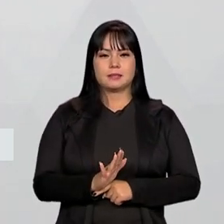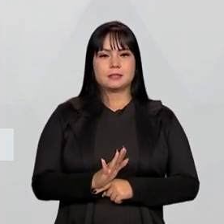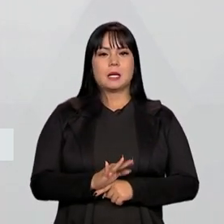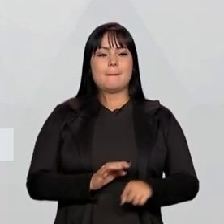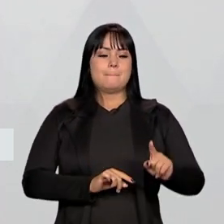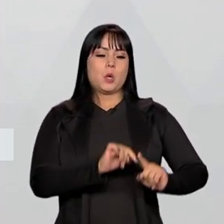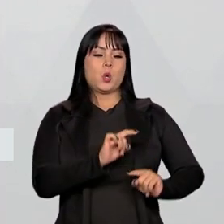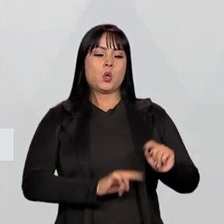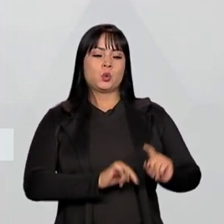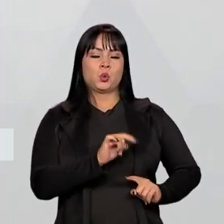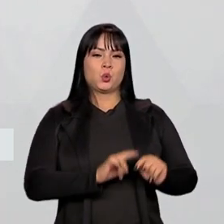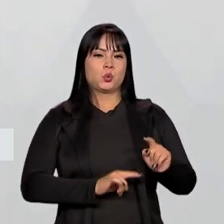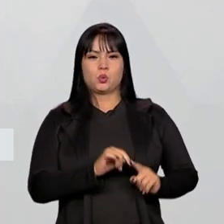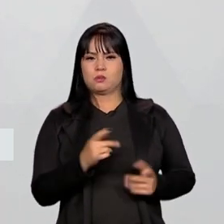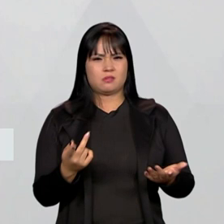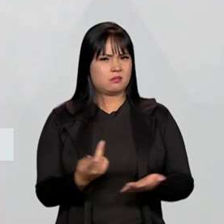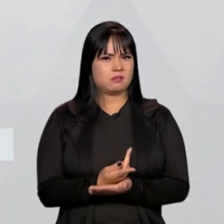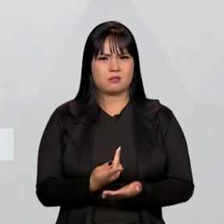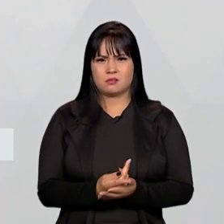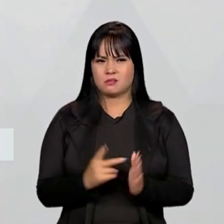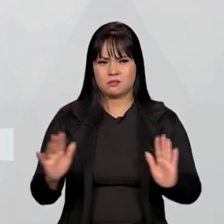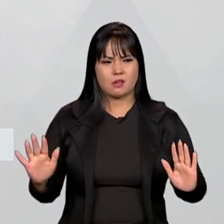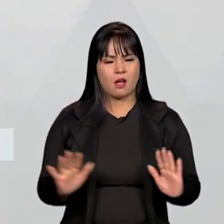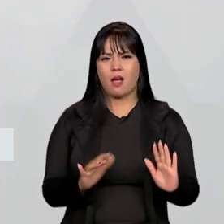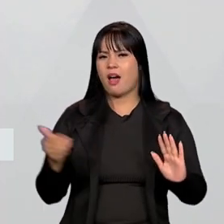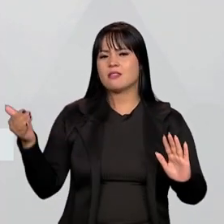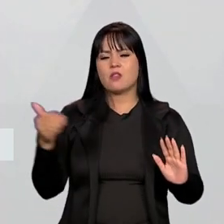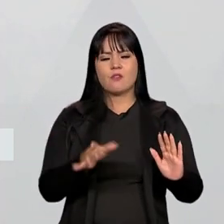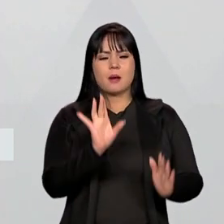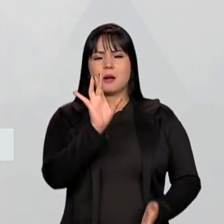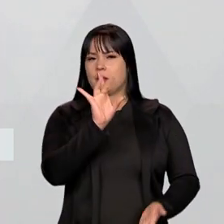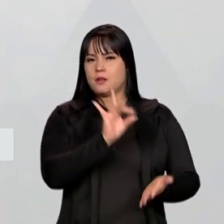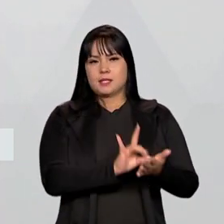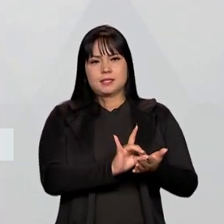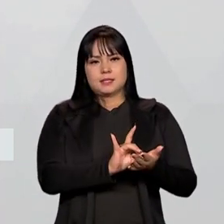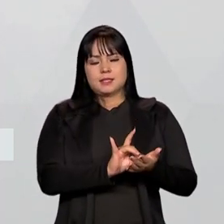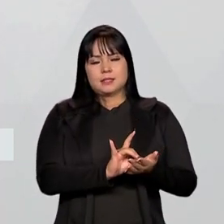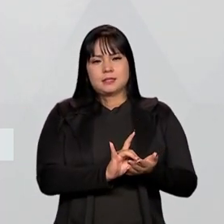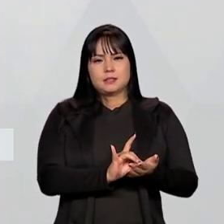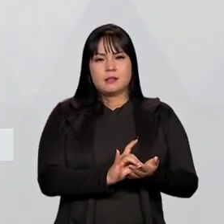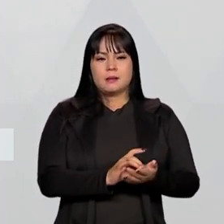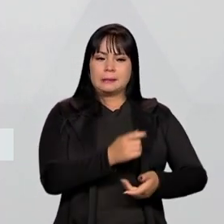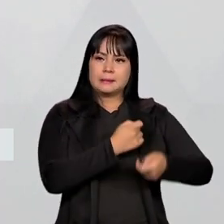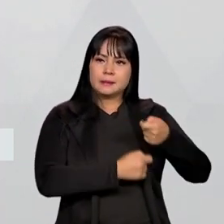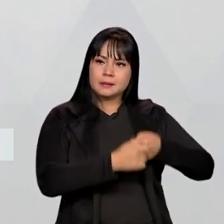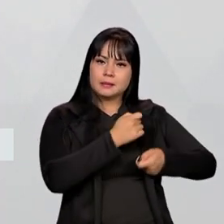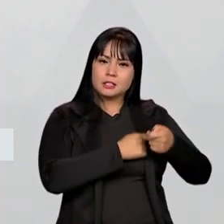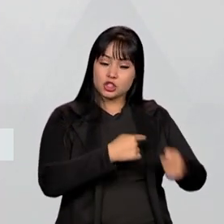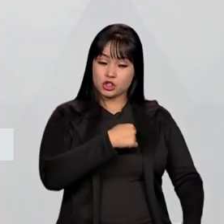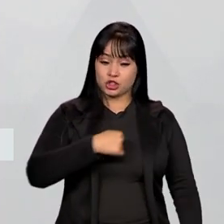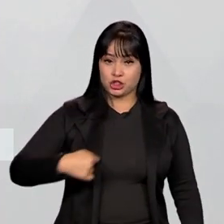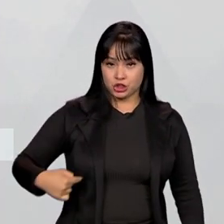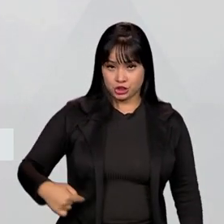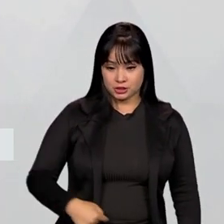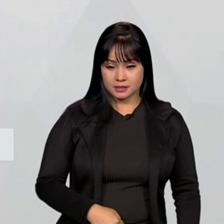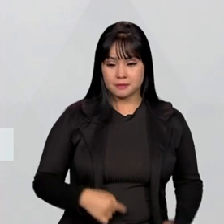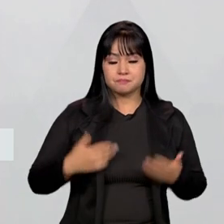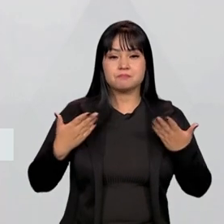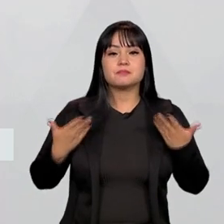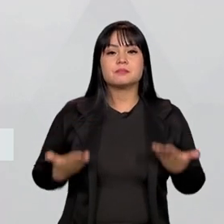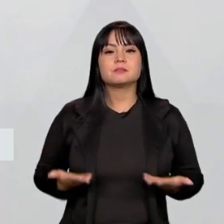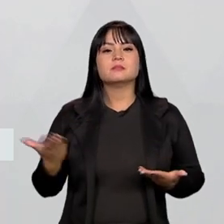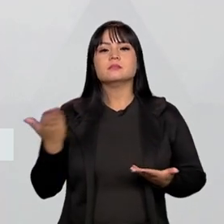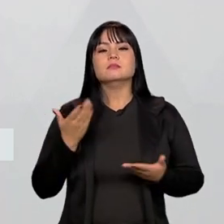os produtos ilegais não venham a prevalecer nos mercados chineses. E aí queremos